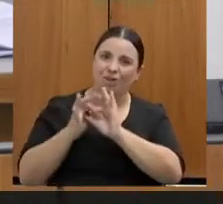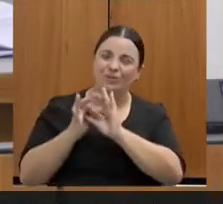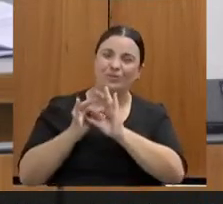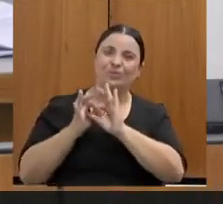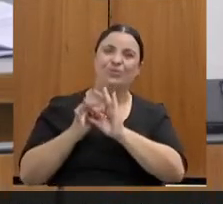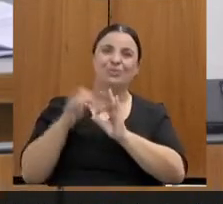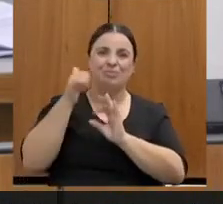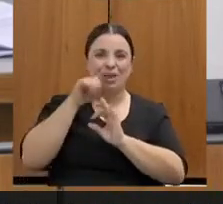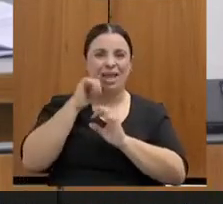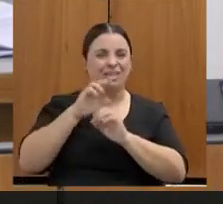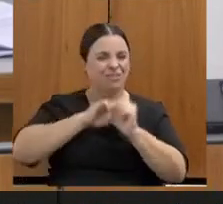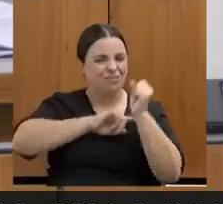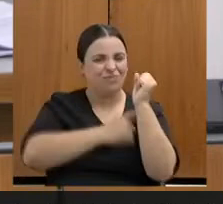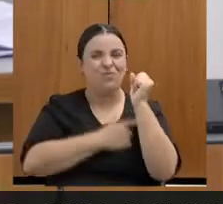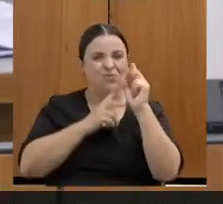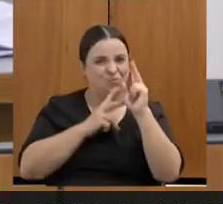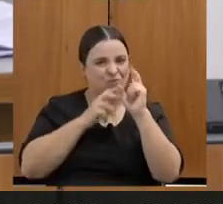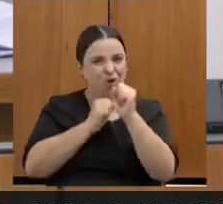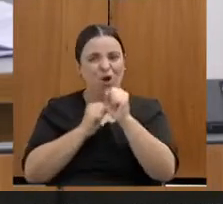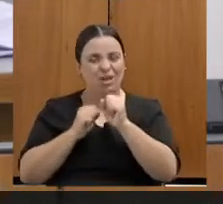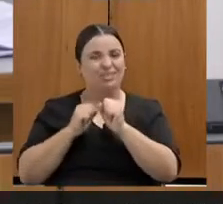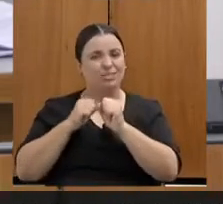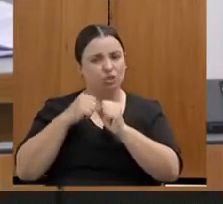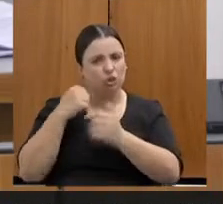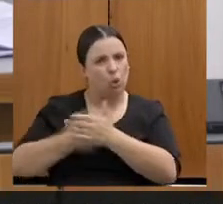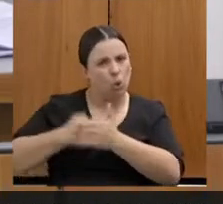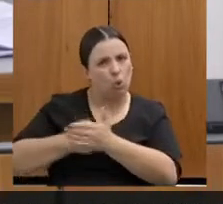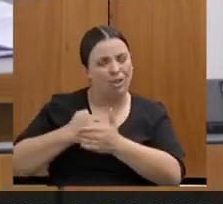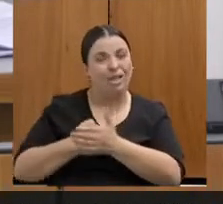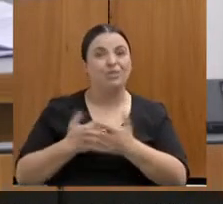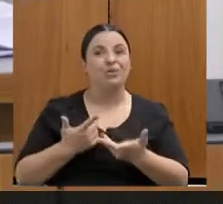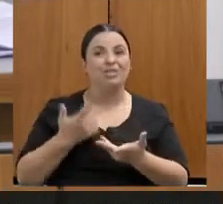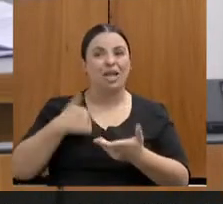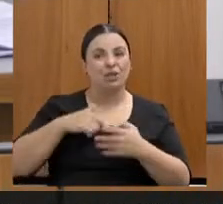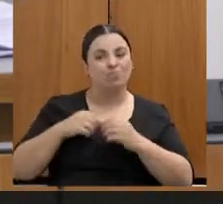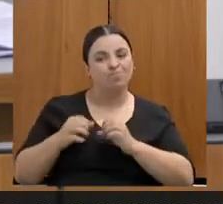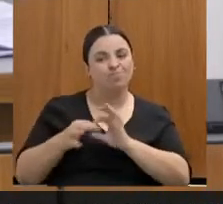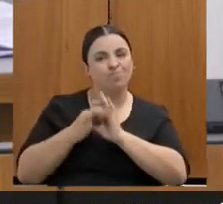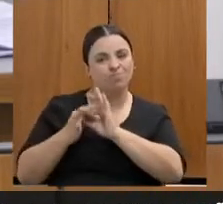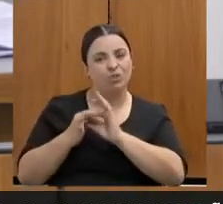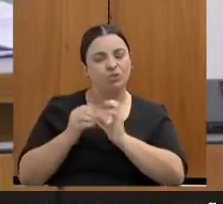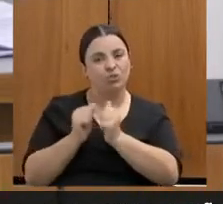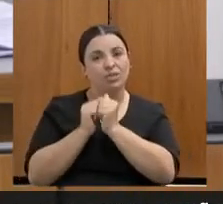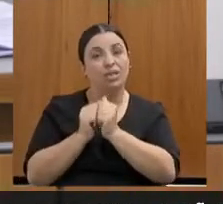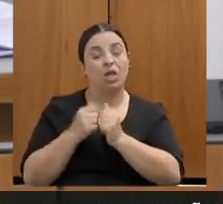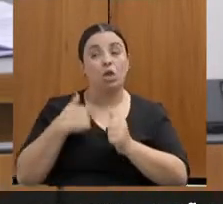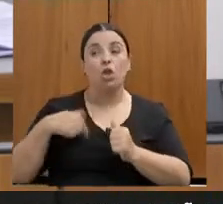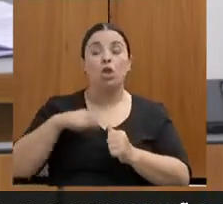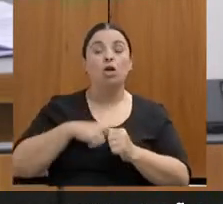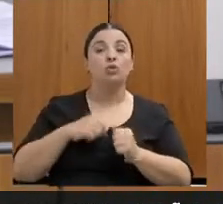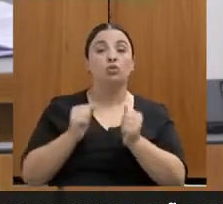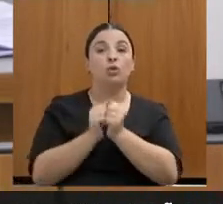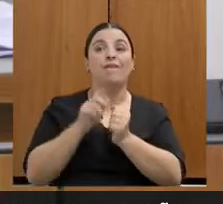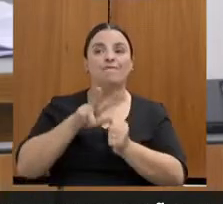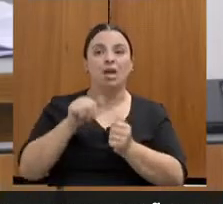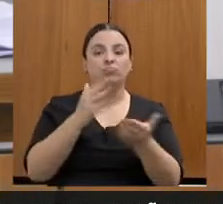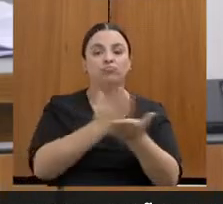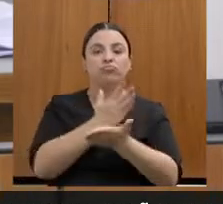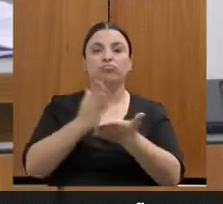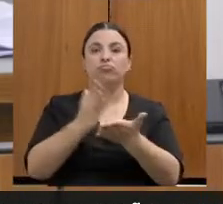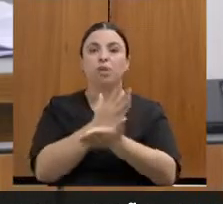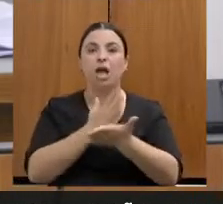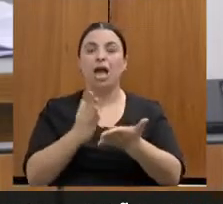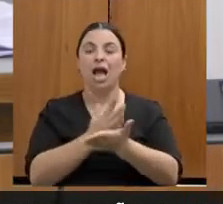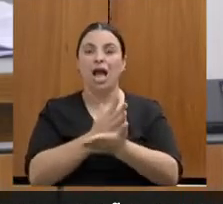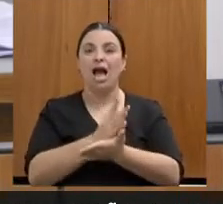fortes, e, com base nisso tudo que estava acontecendo, nós falamos, nós vamos classificar as deans, nós vamos dar notas para